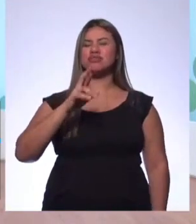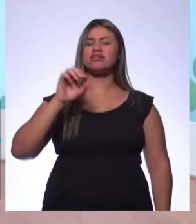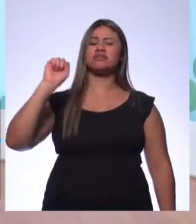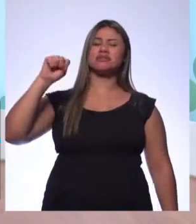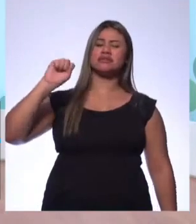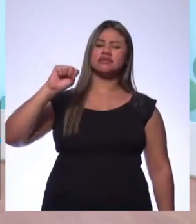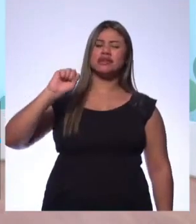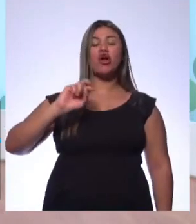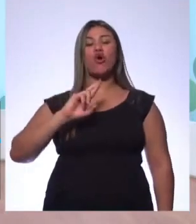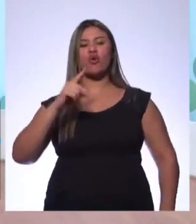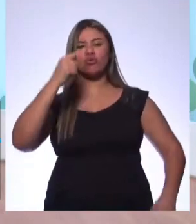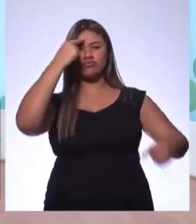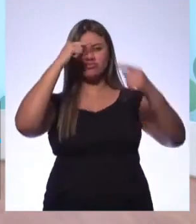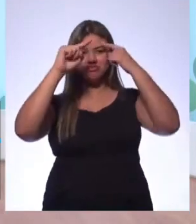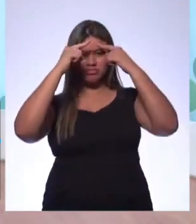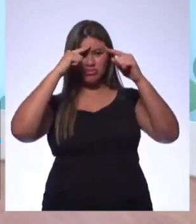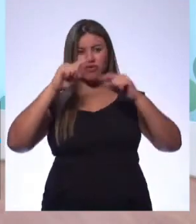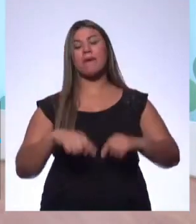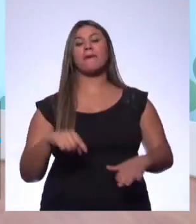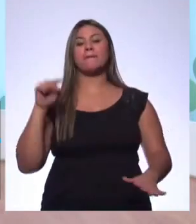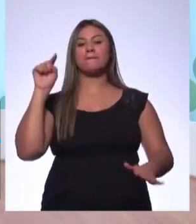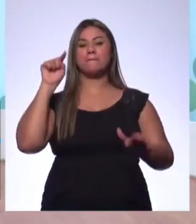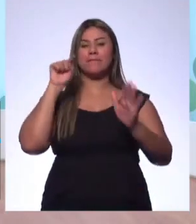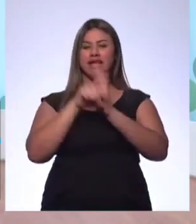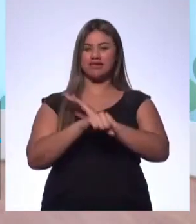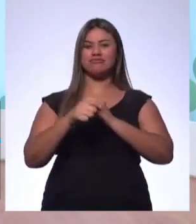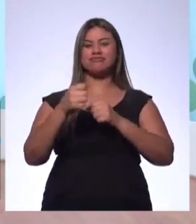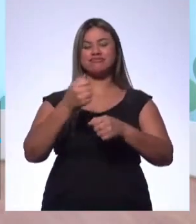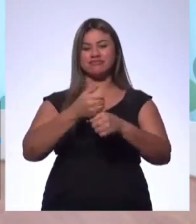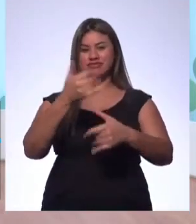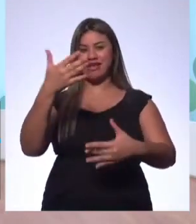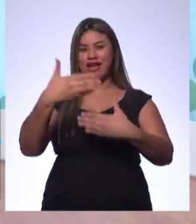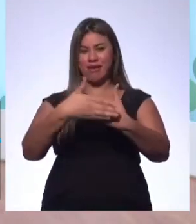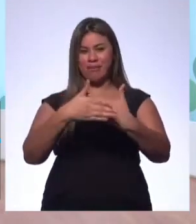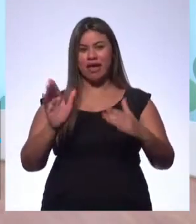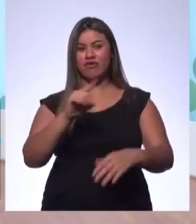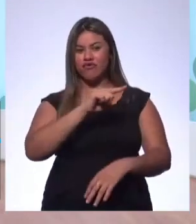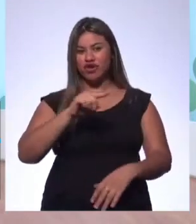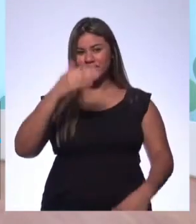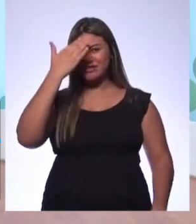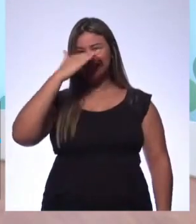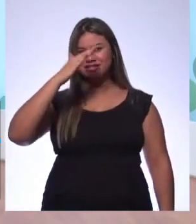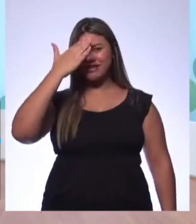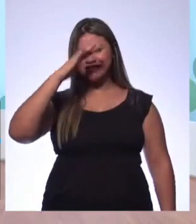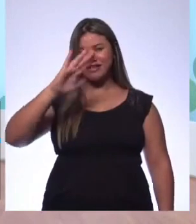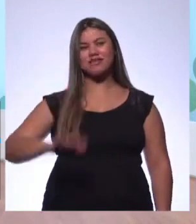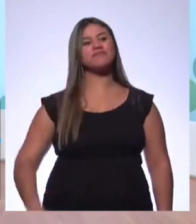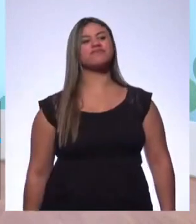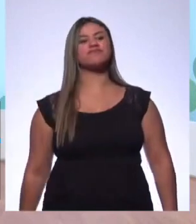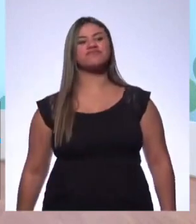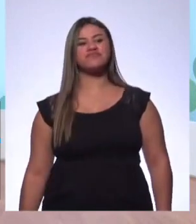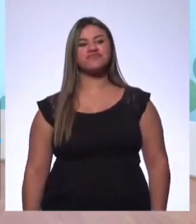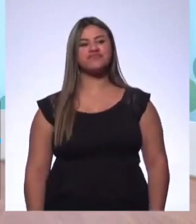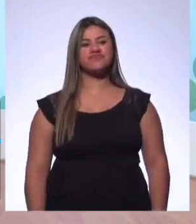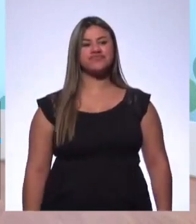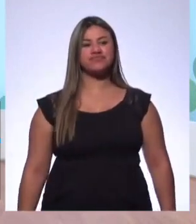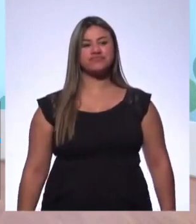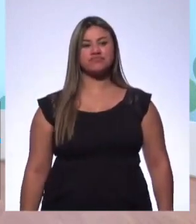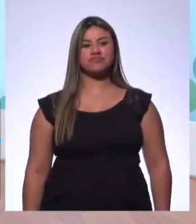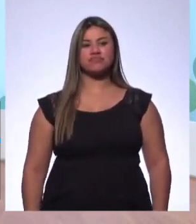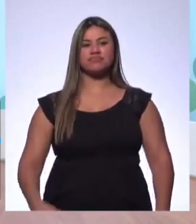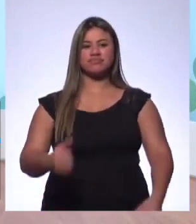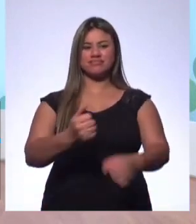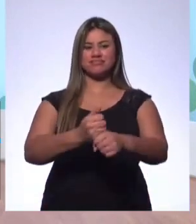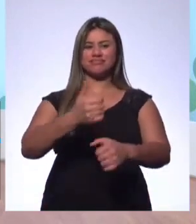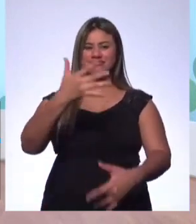até abrir aqui e perguntar. Abre um pouquinho Vocês entenderam? É bacana, né? É legal vir participar. Opa, está aberto.